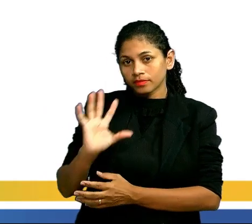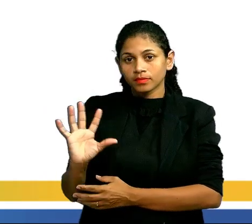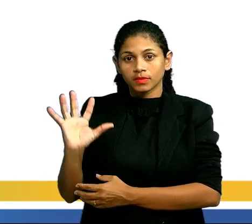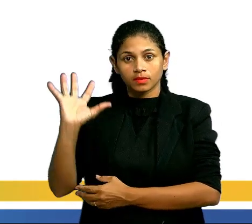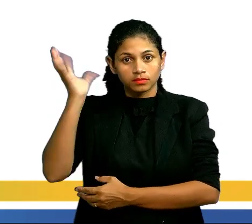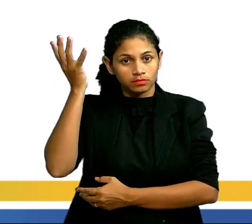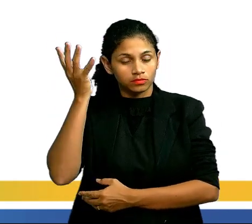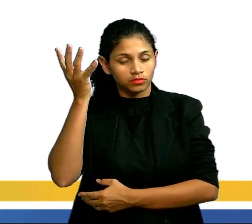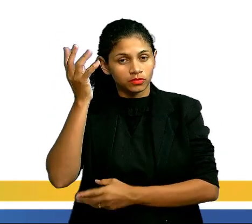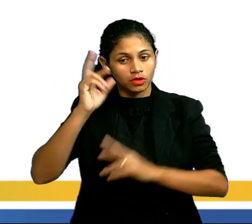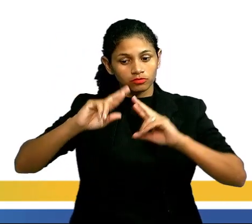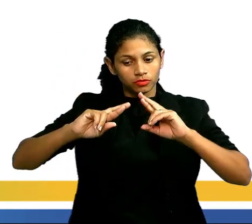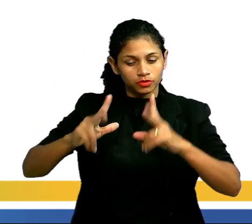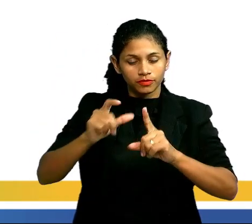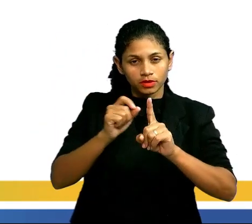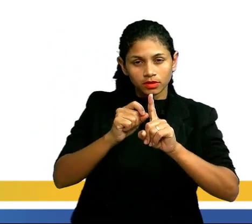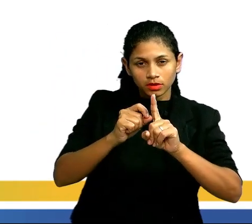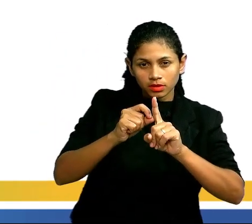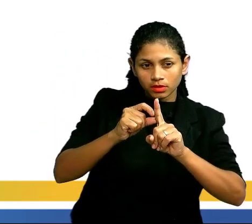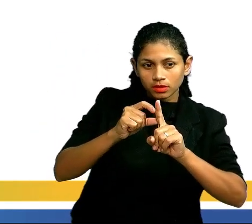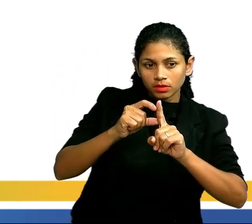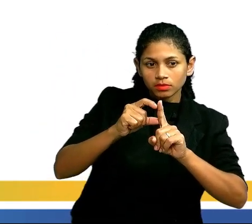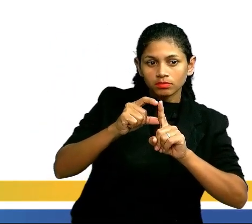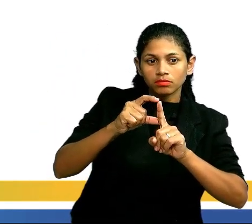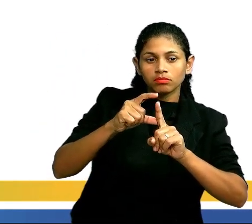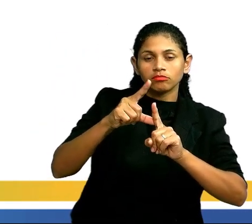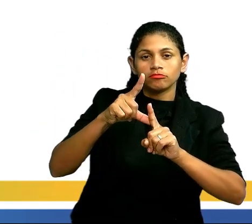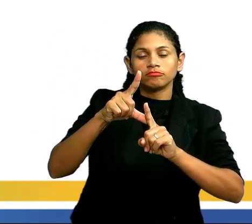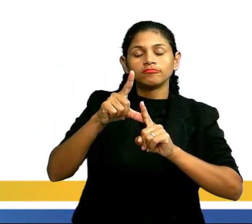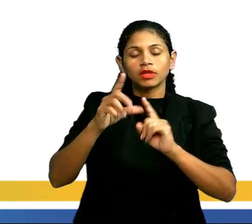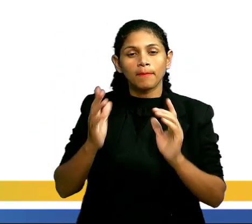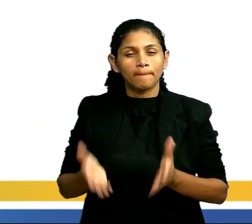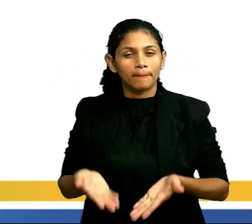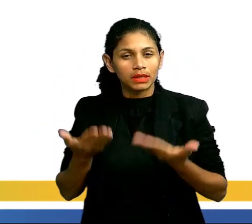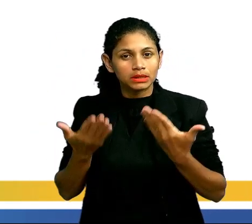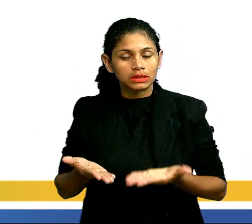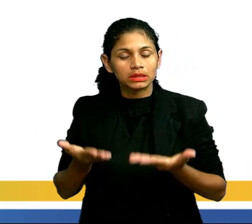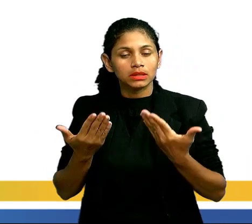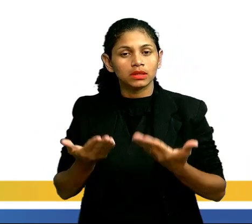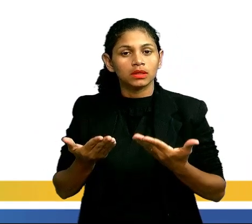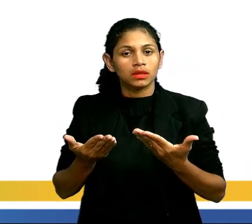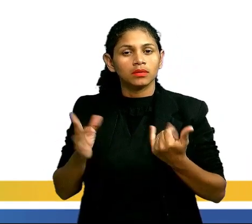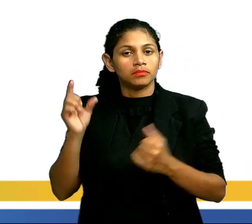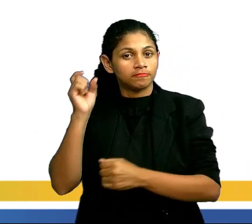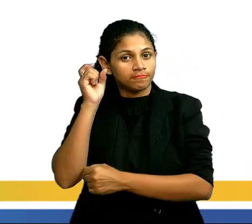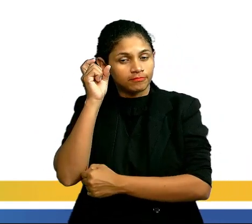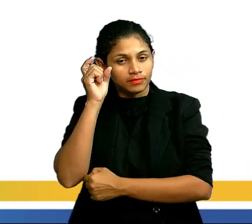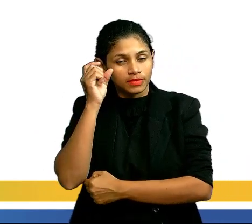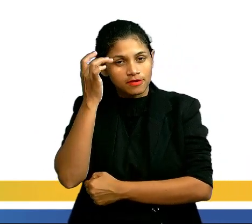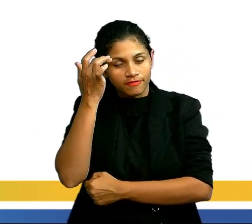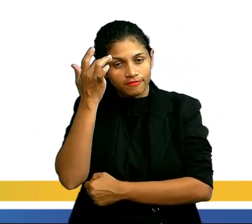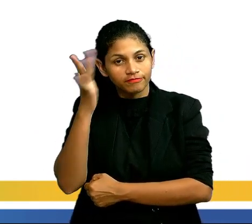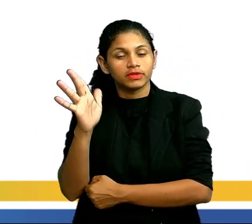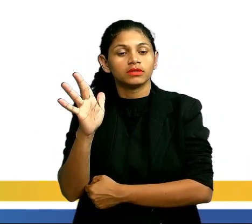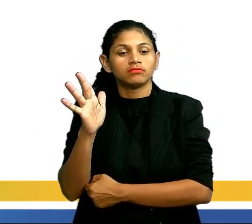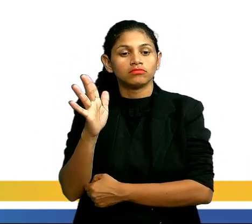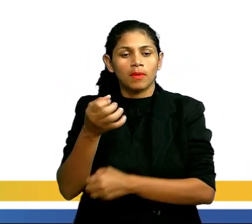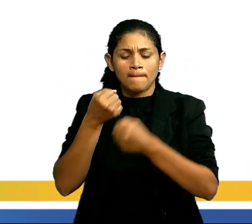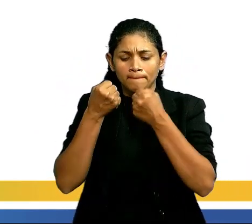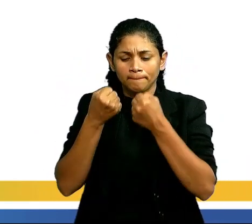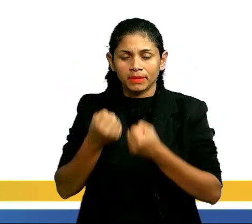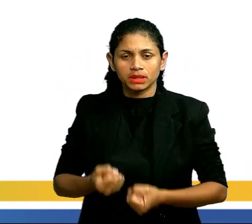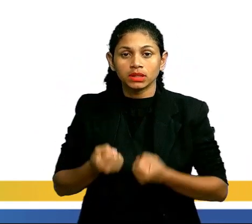diferença de temperatura de ebulição, substâncias mais leves saem com mais facilidade, substâncias mais pesadas têm mais